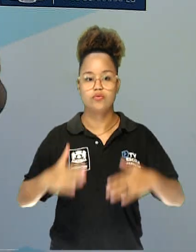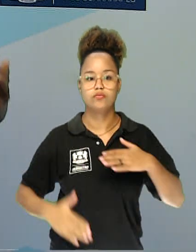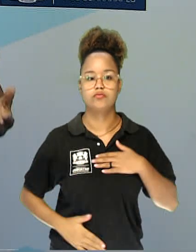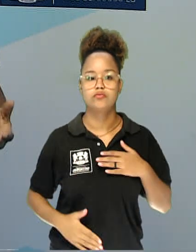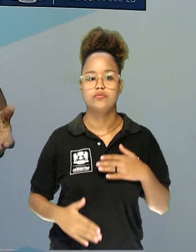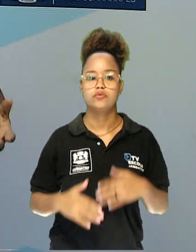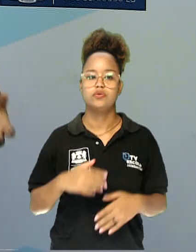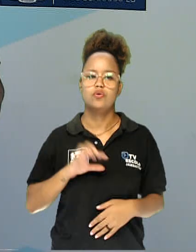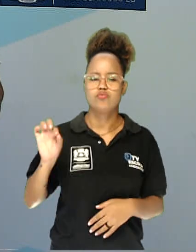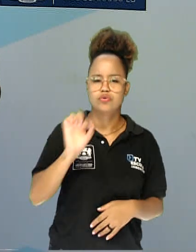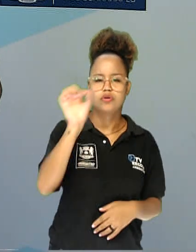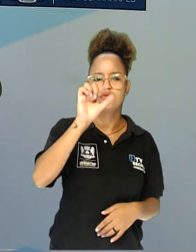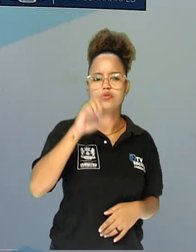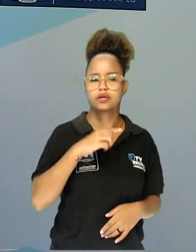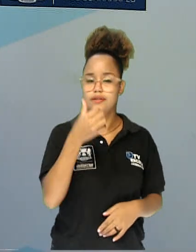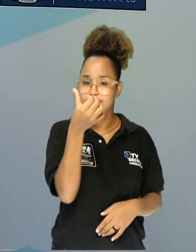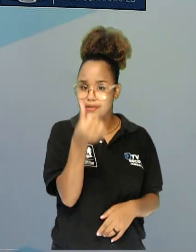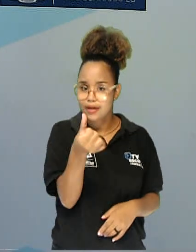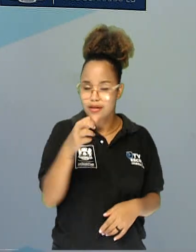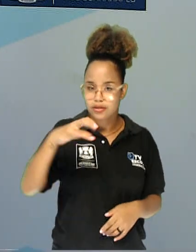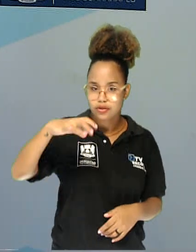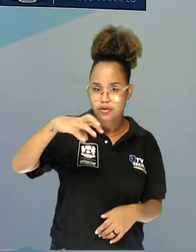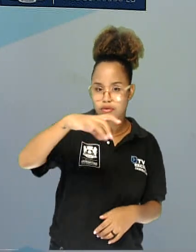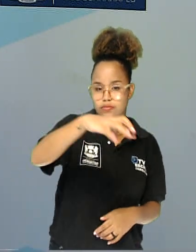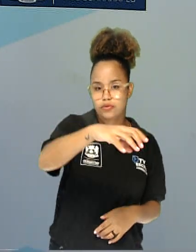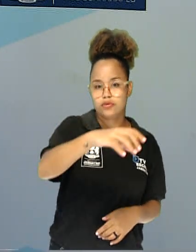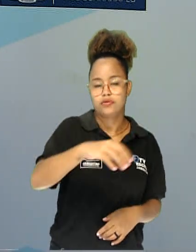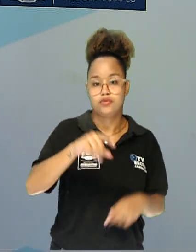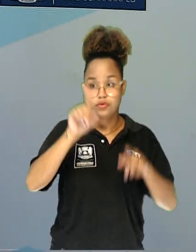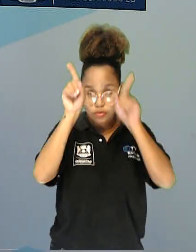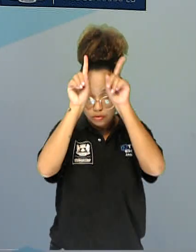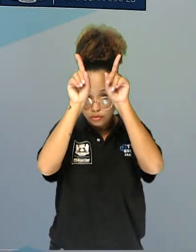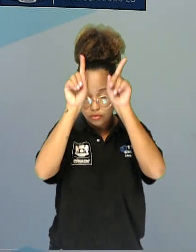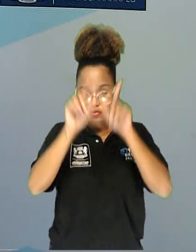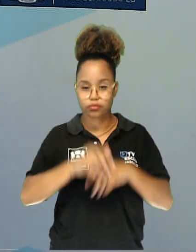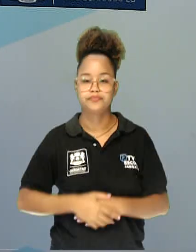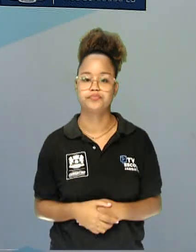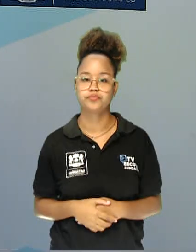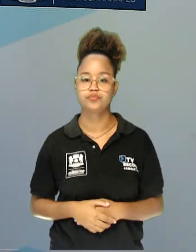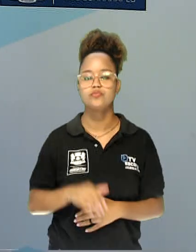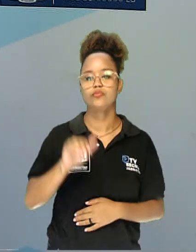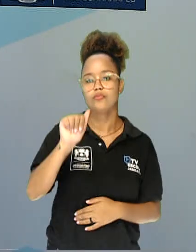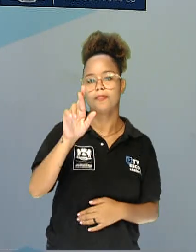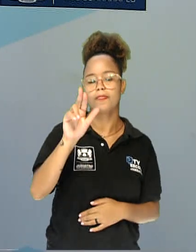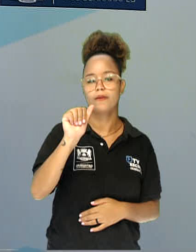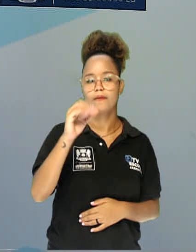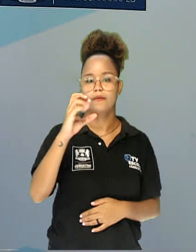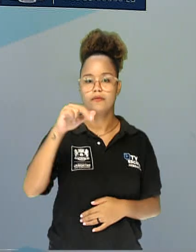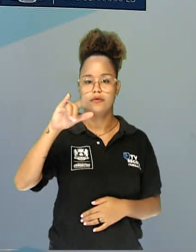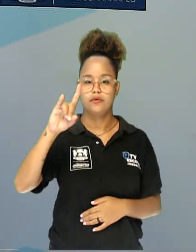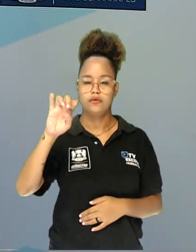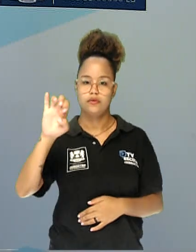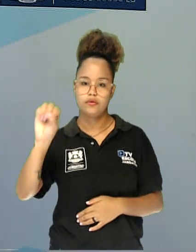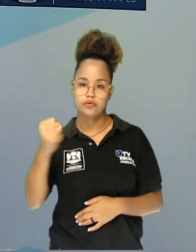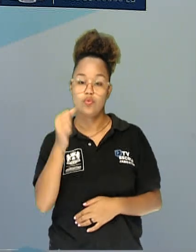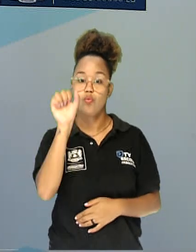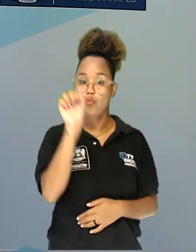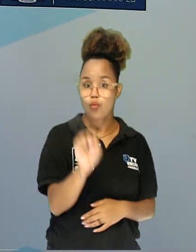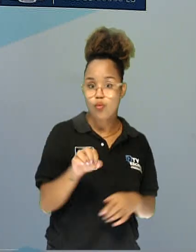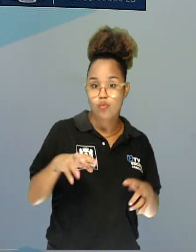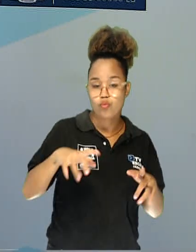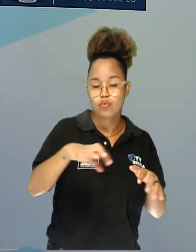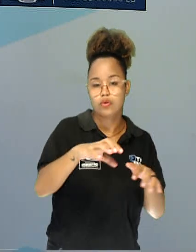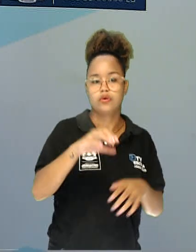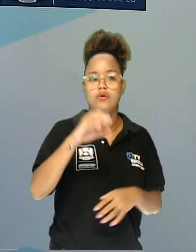Alguns possuem asas. Os aracnídeos, oito patas. Os crustáceos têm dez